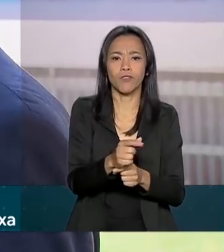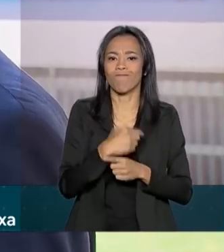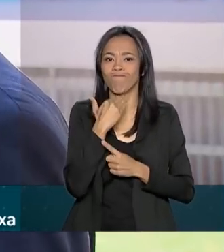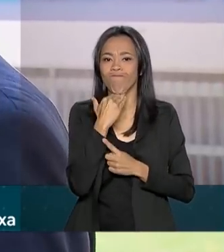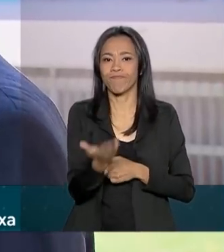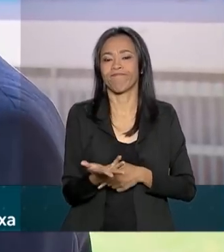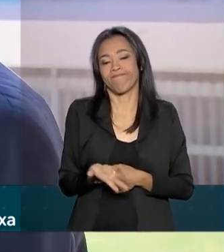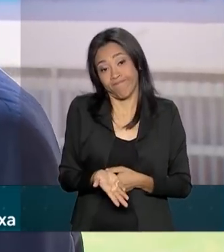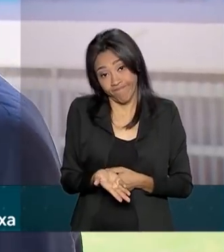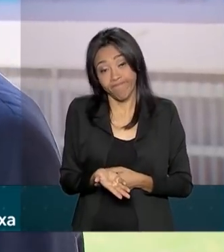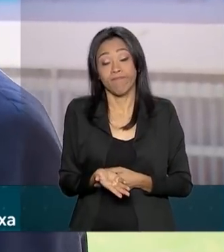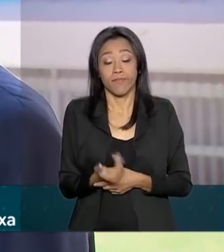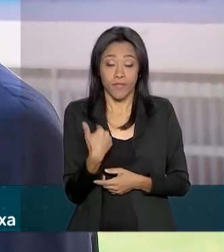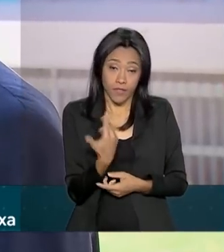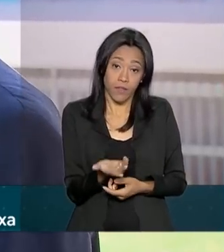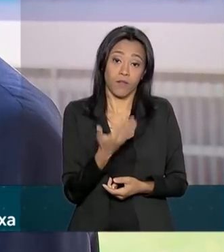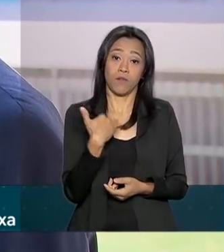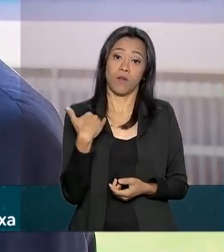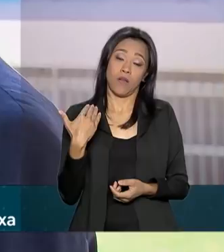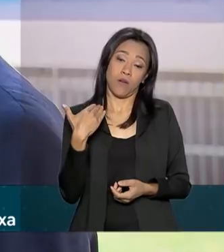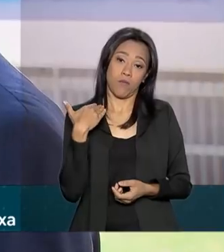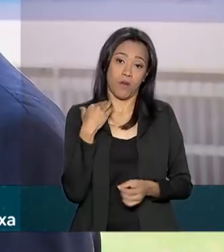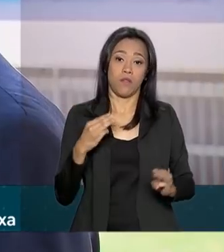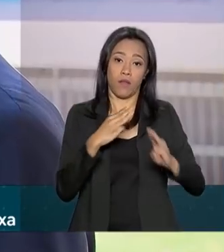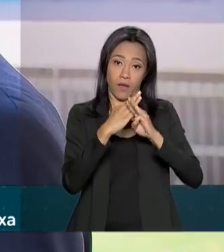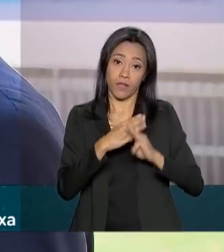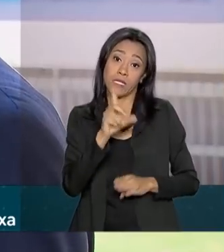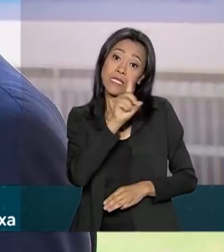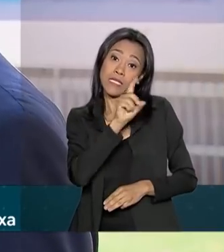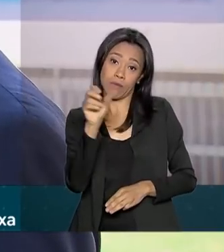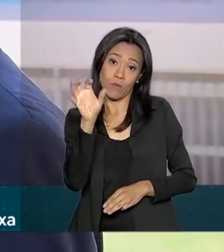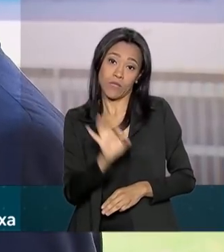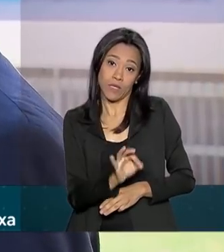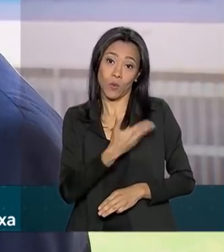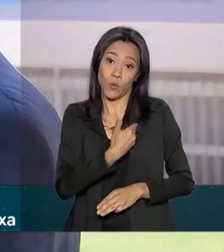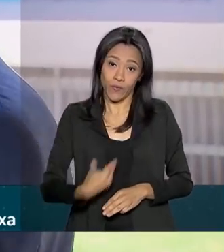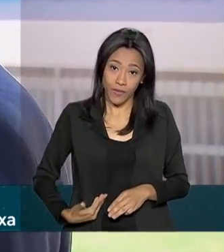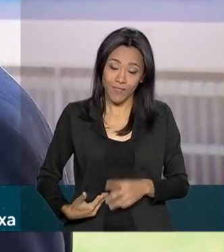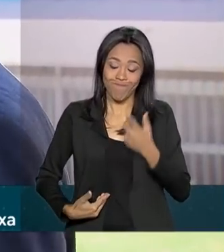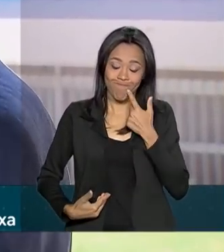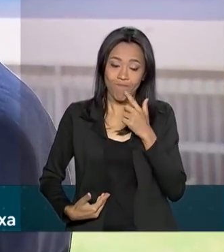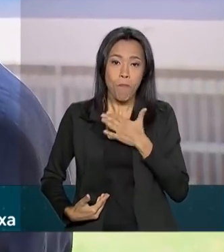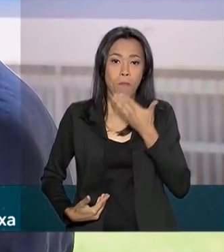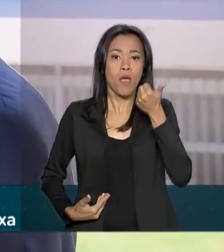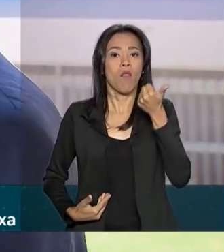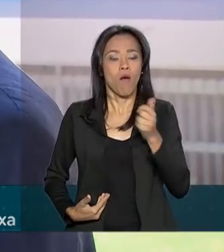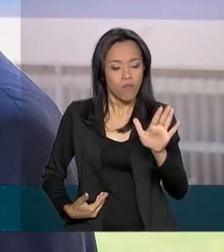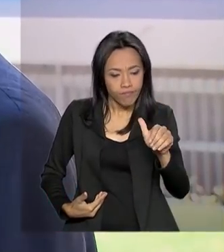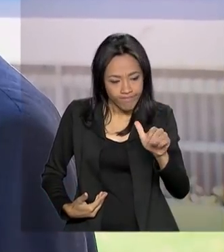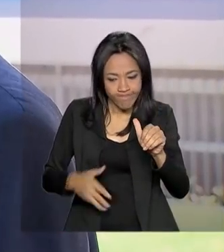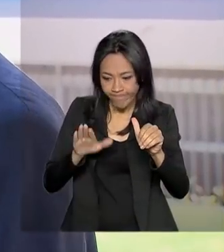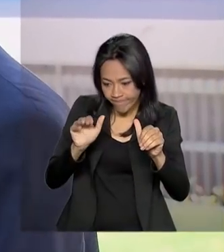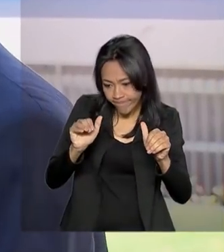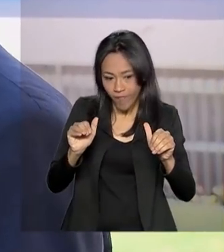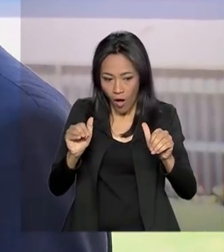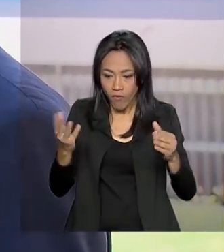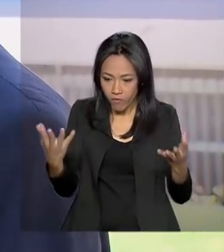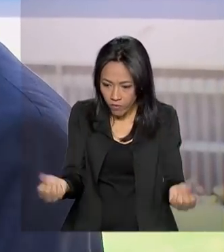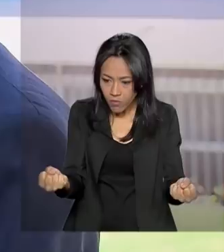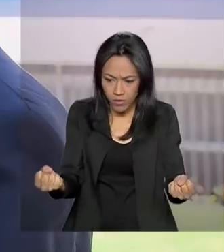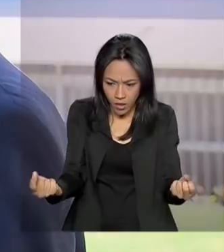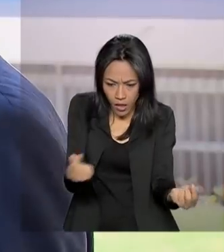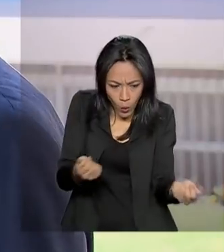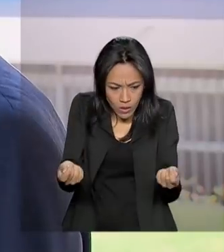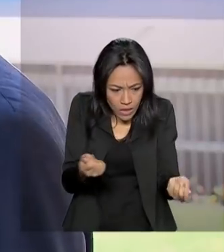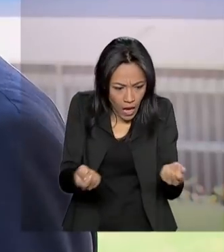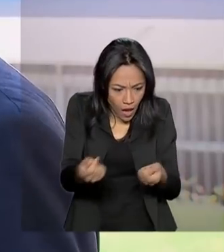E a Caixa, como é banco 100% público, entendeu que era melhor a gente fazer uma renegociação direto com esses clientes do que